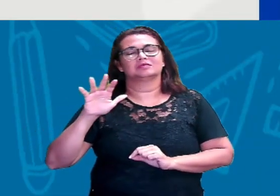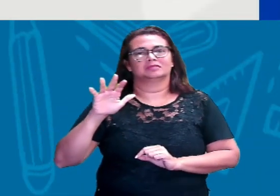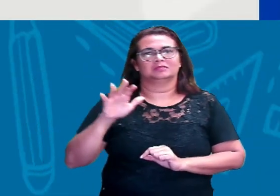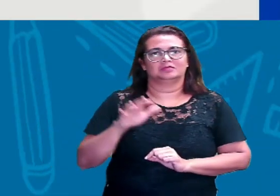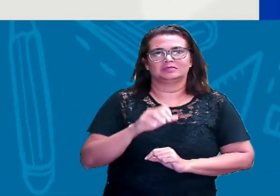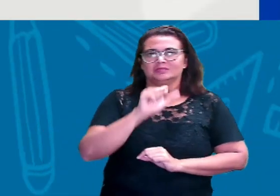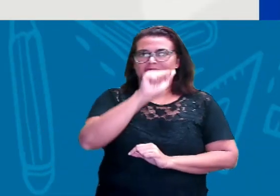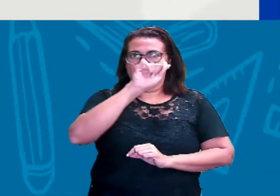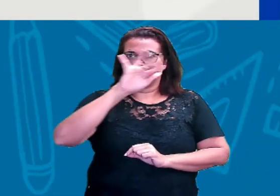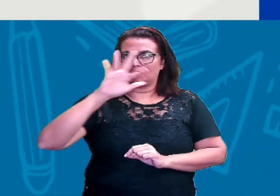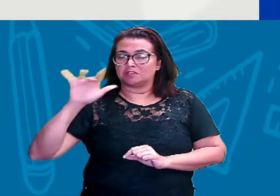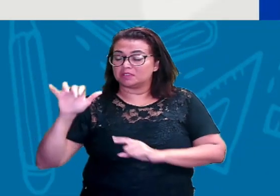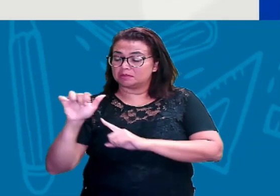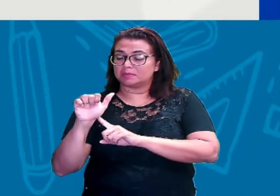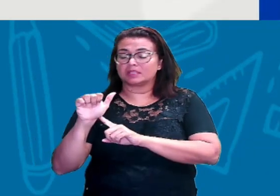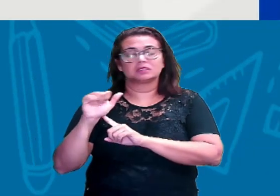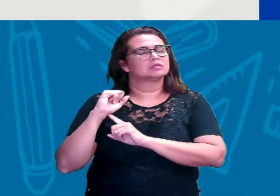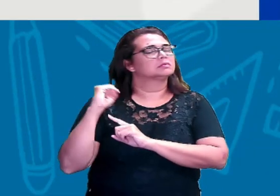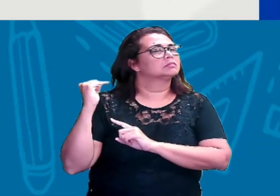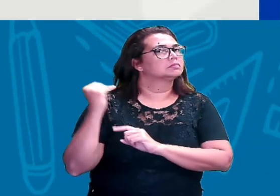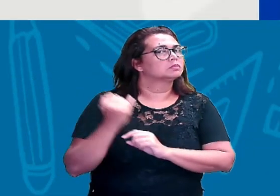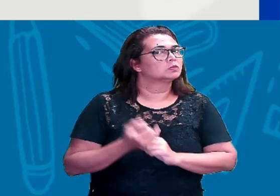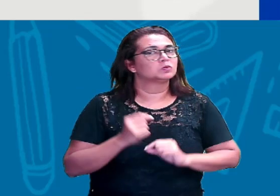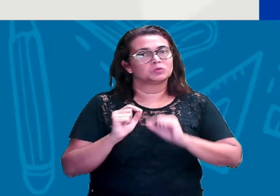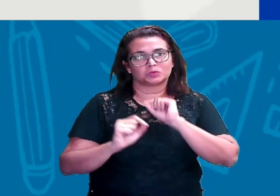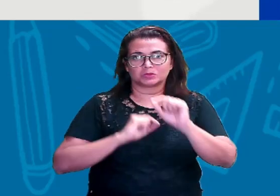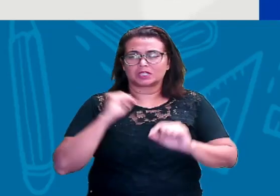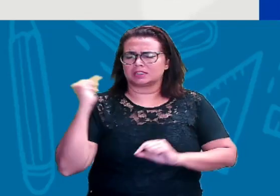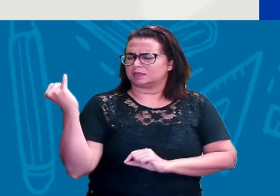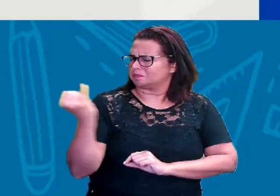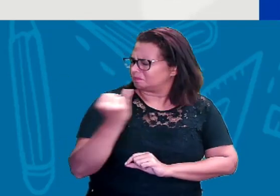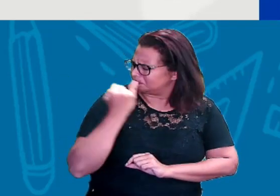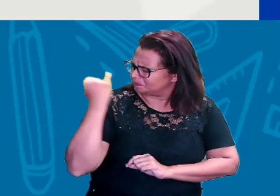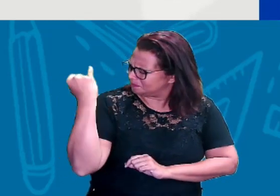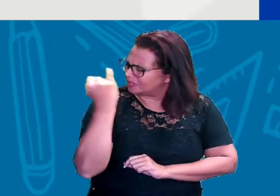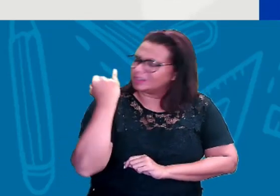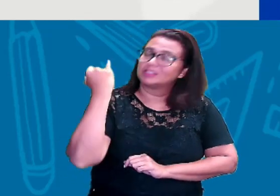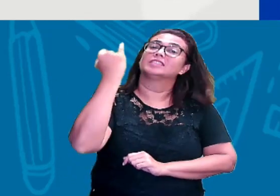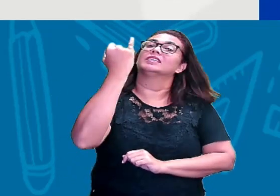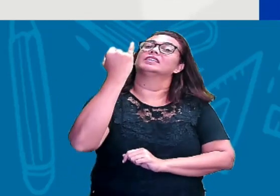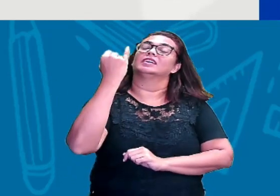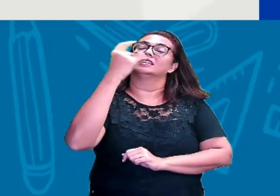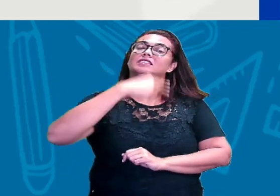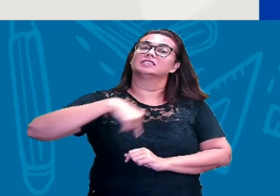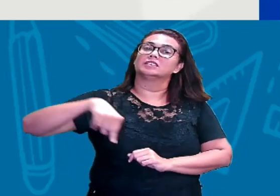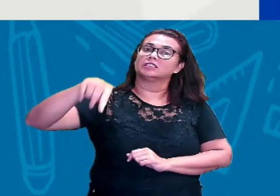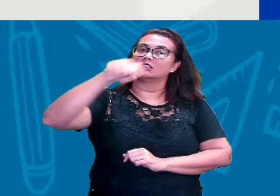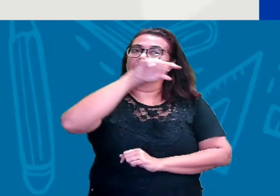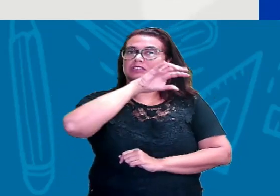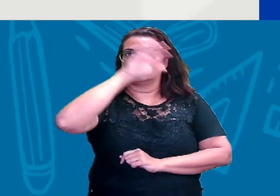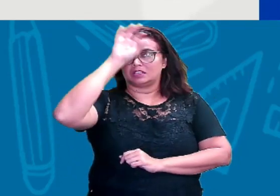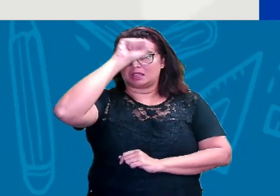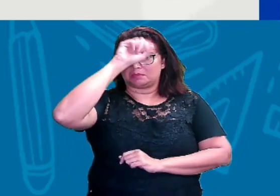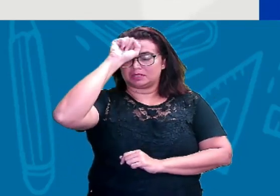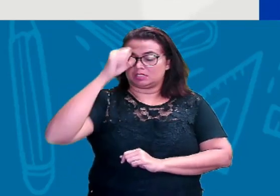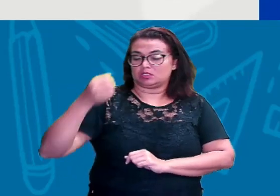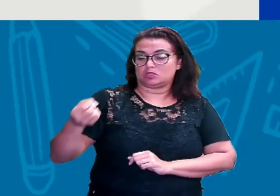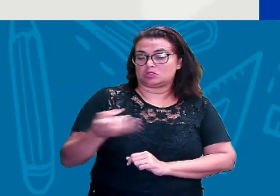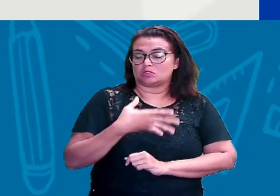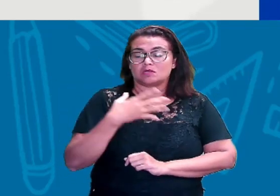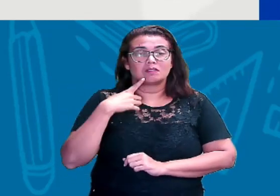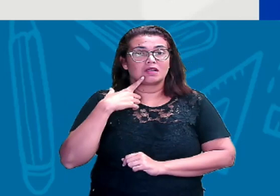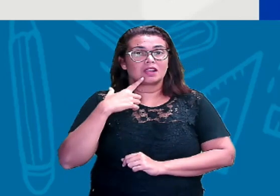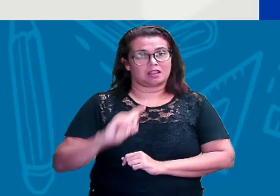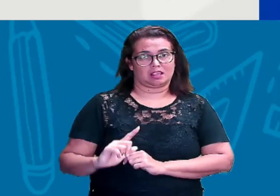de alfabeto. O alfabeto é muito, mas muito importante. Quando nós estamos aprendendo uma nova língua, a gente